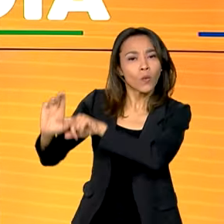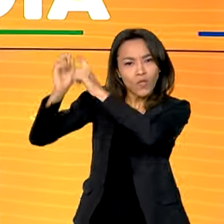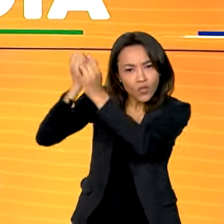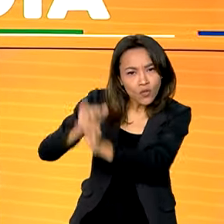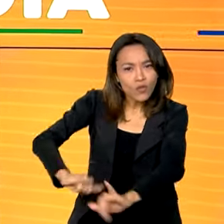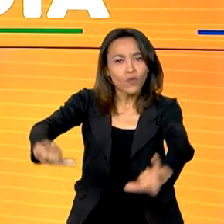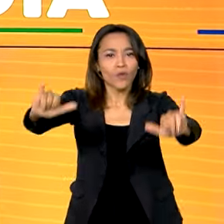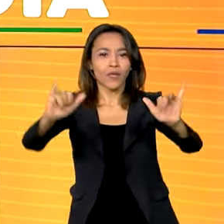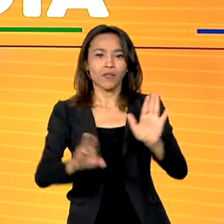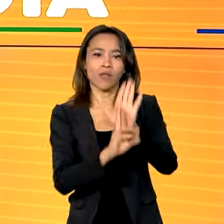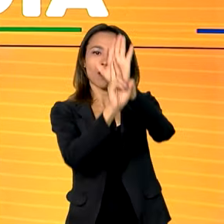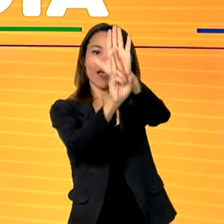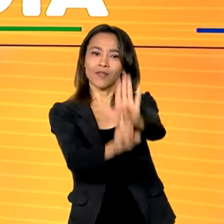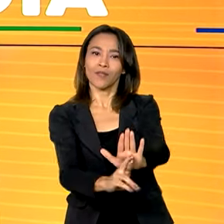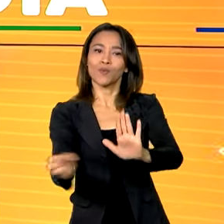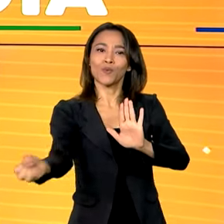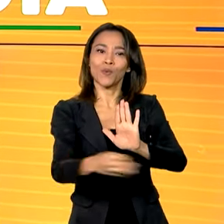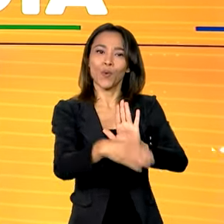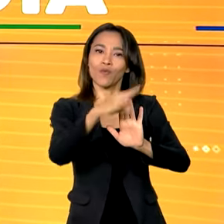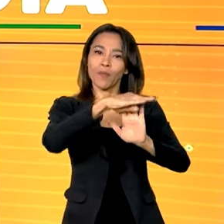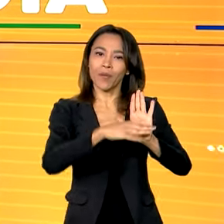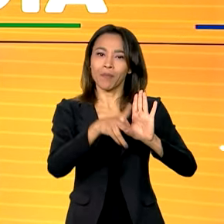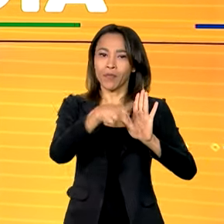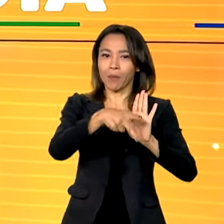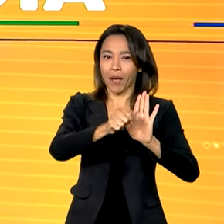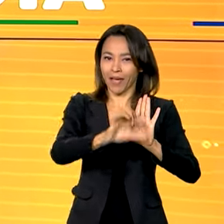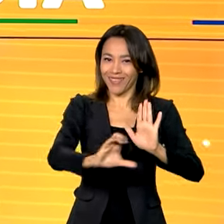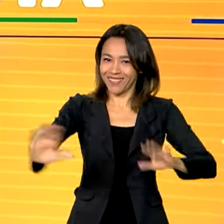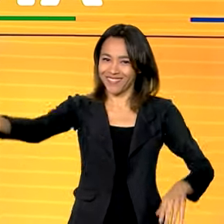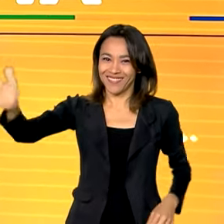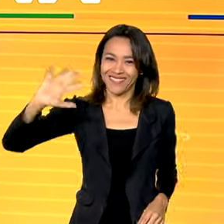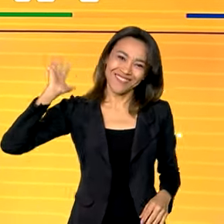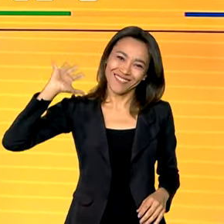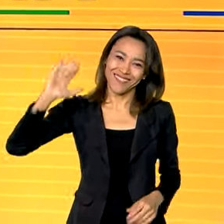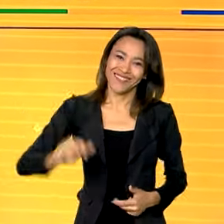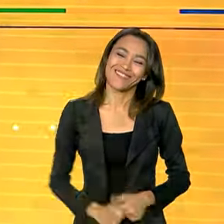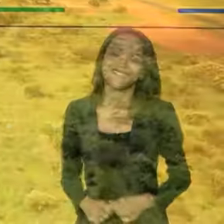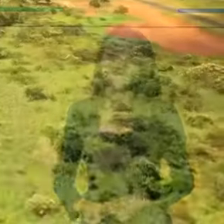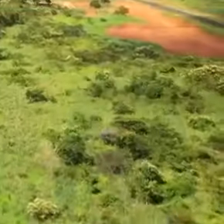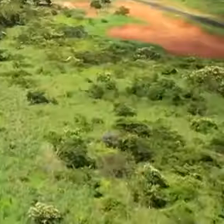dos resultados do novo PAC Seleções. Até já, tchauzinho.